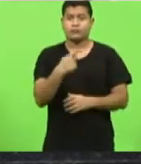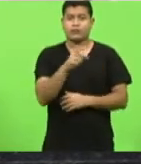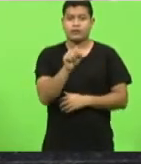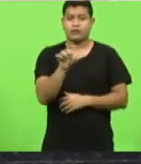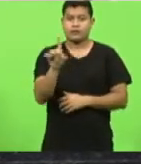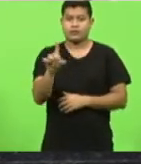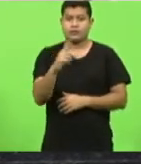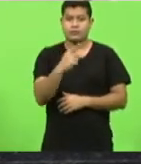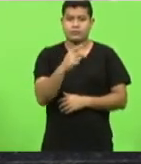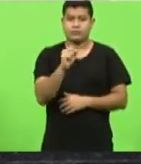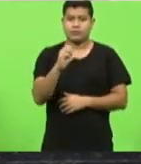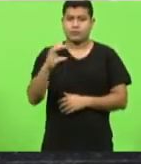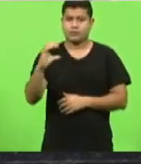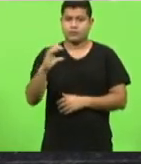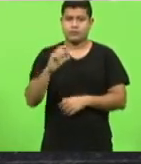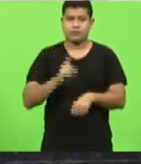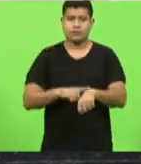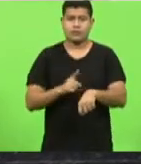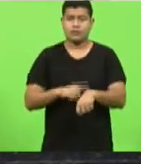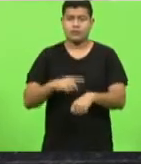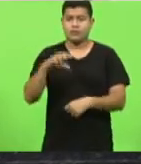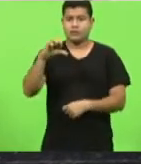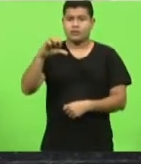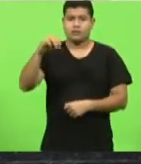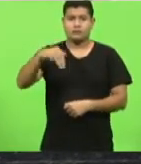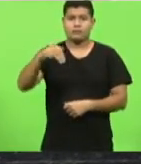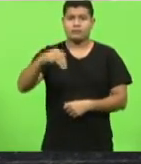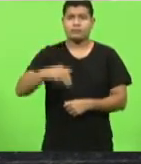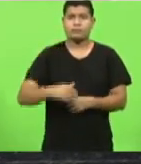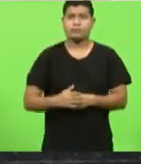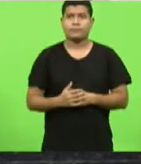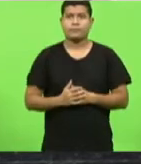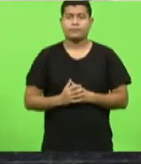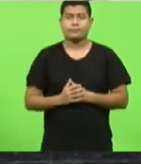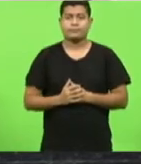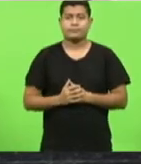minutos deputado Kennedy não